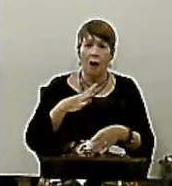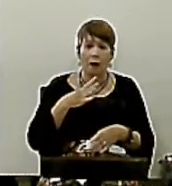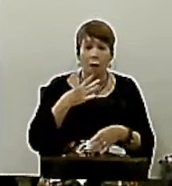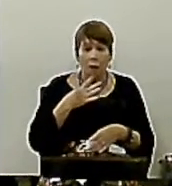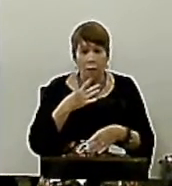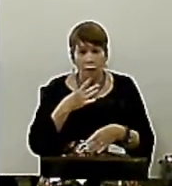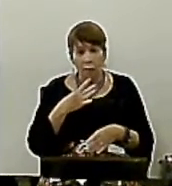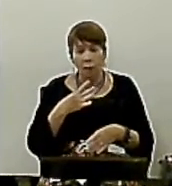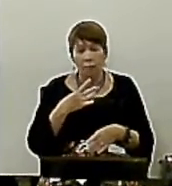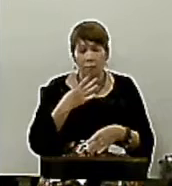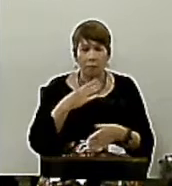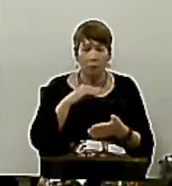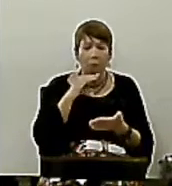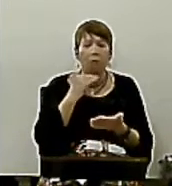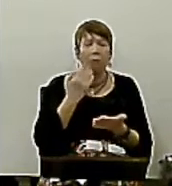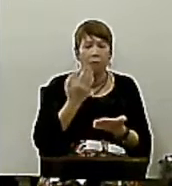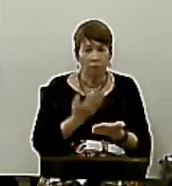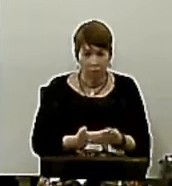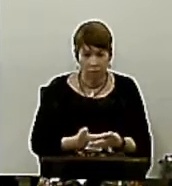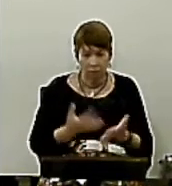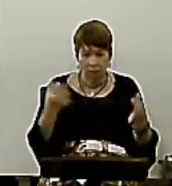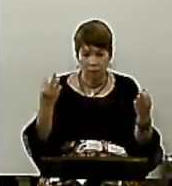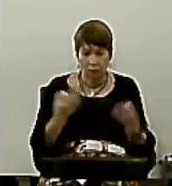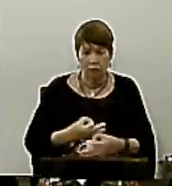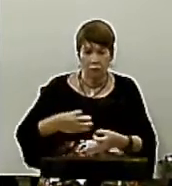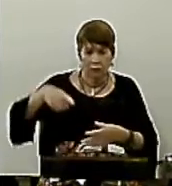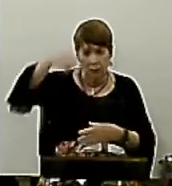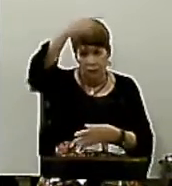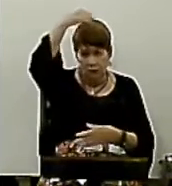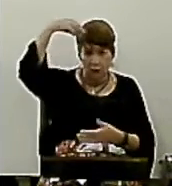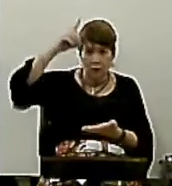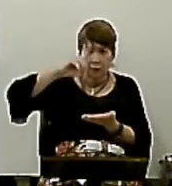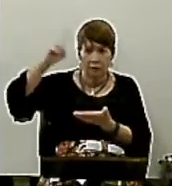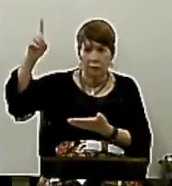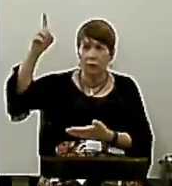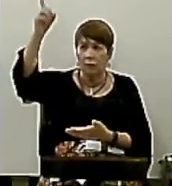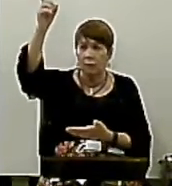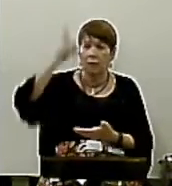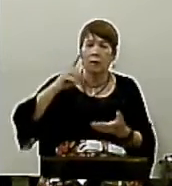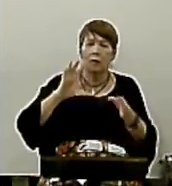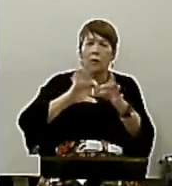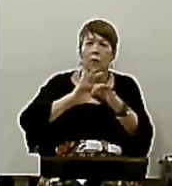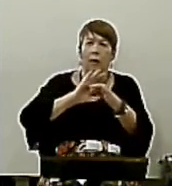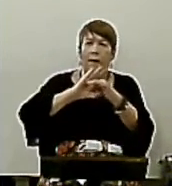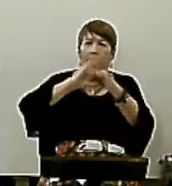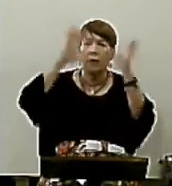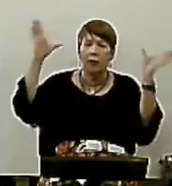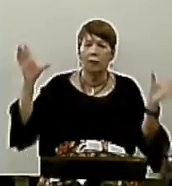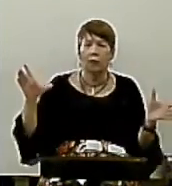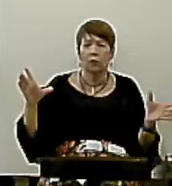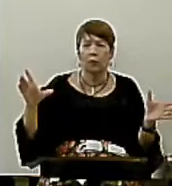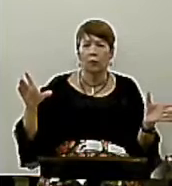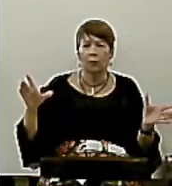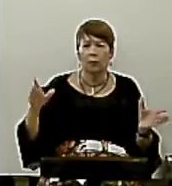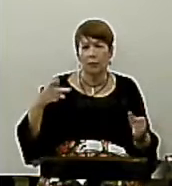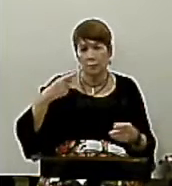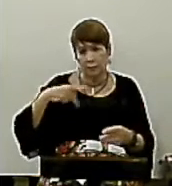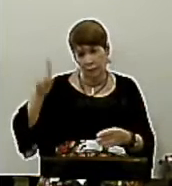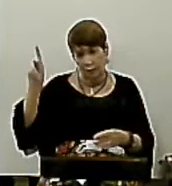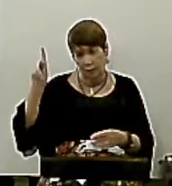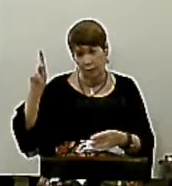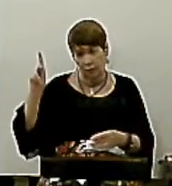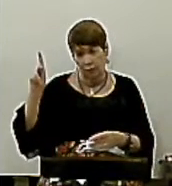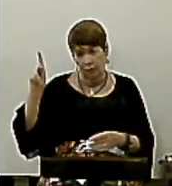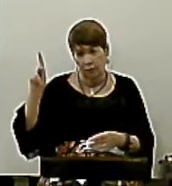perfeições Da santidade De Deus Ele nos libertou Para sermos Aqueles que